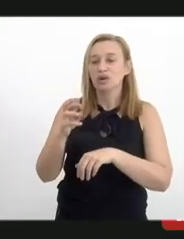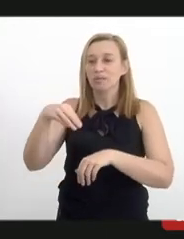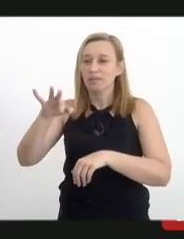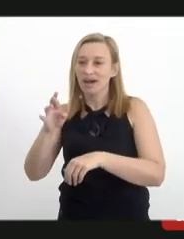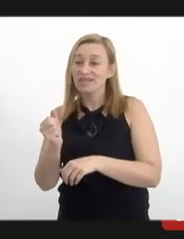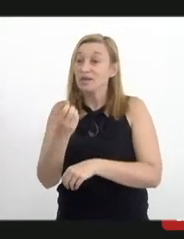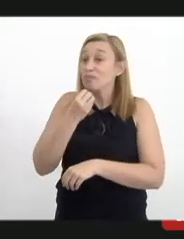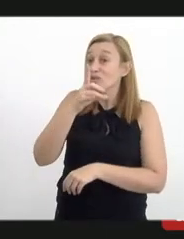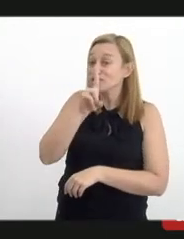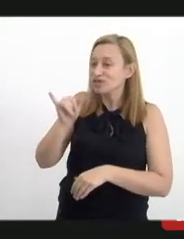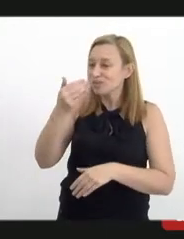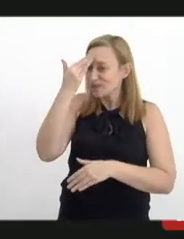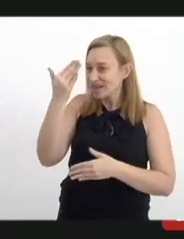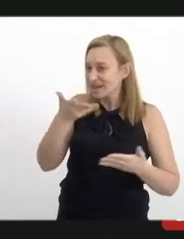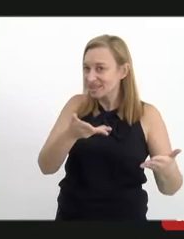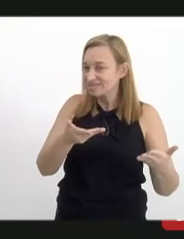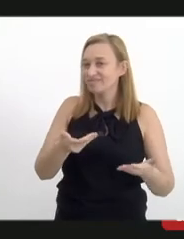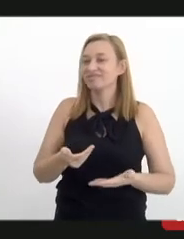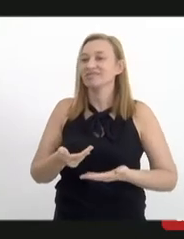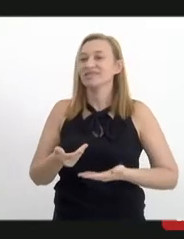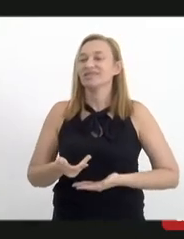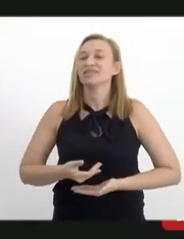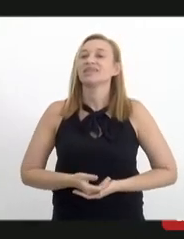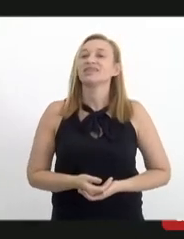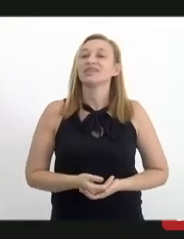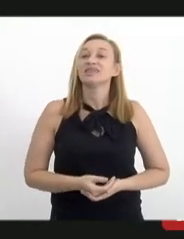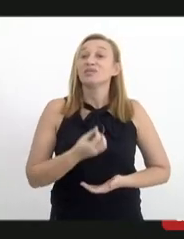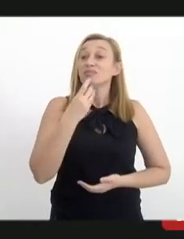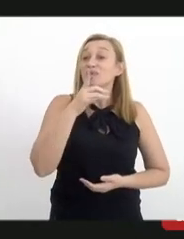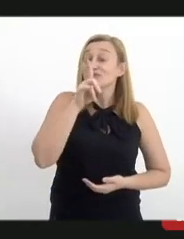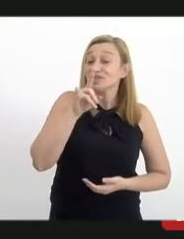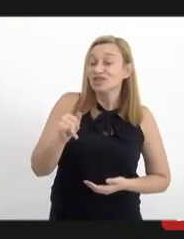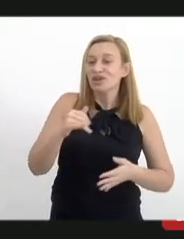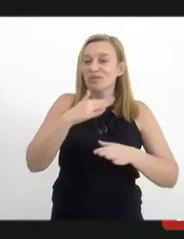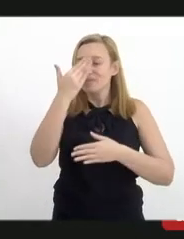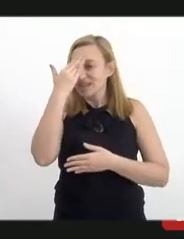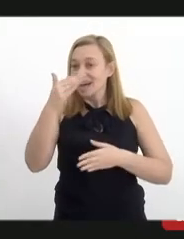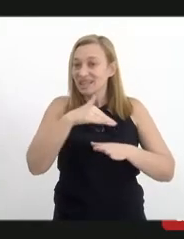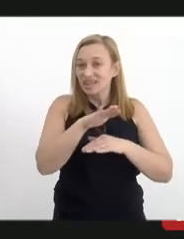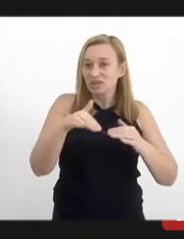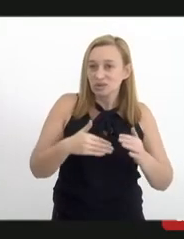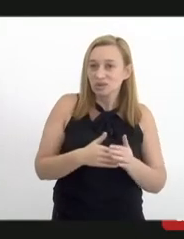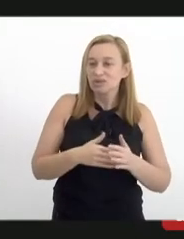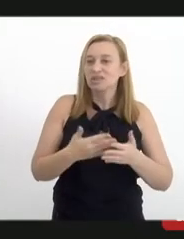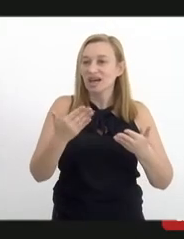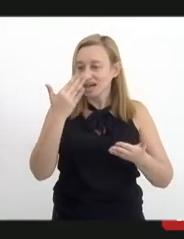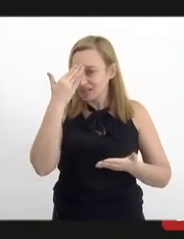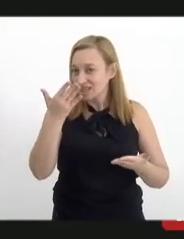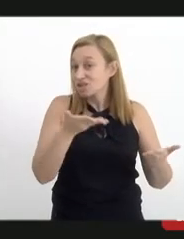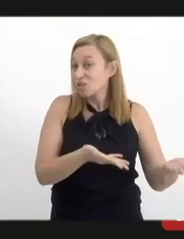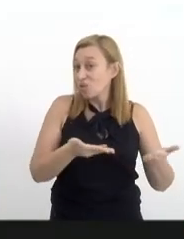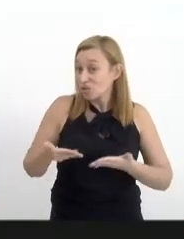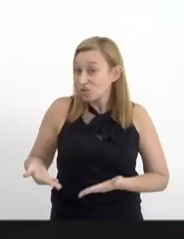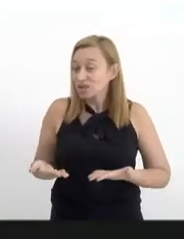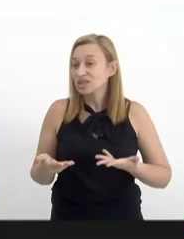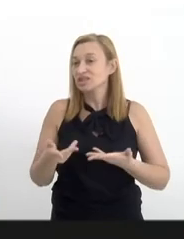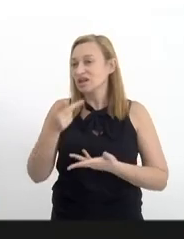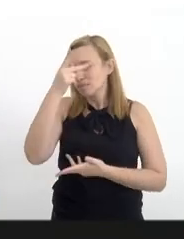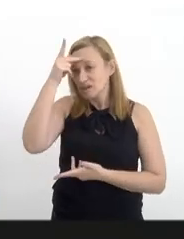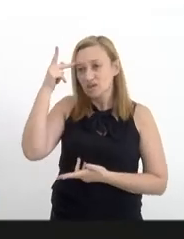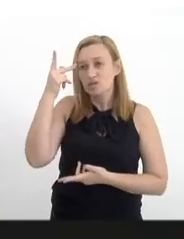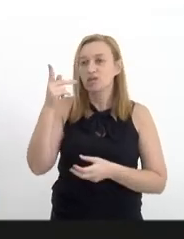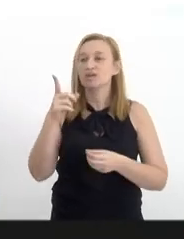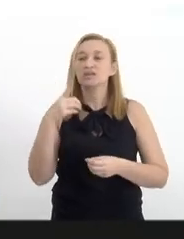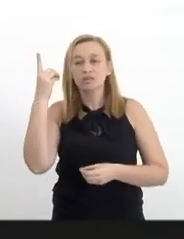pelo convite e a palavra está para a senhora. Bom dia, obrigado a todos, eu agradeço muito o convite, agradeço na pessoa do